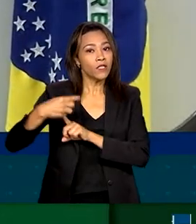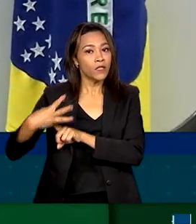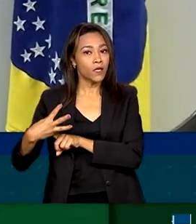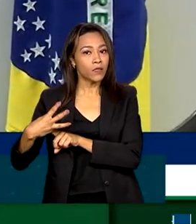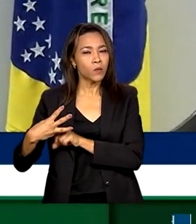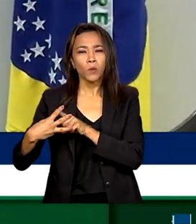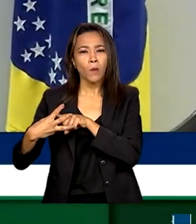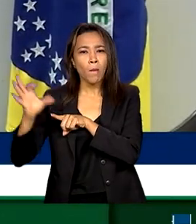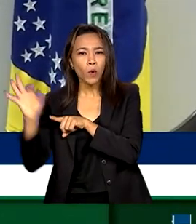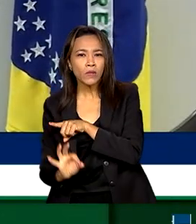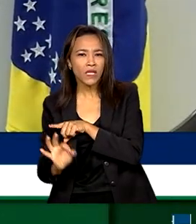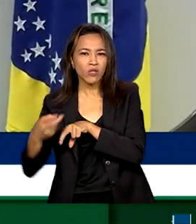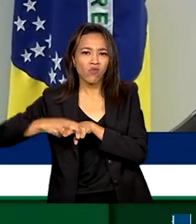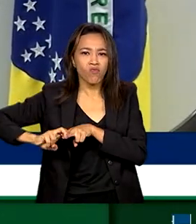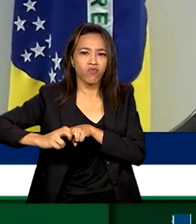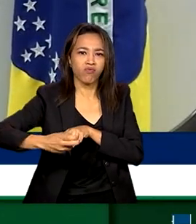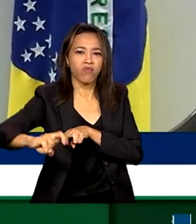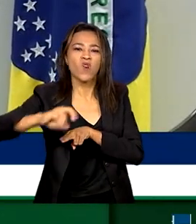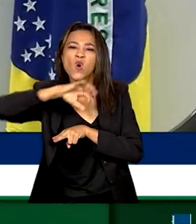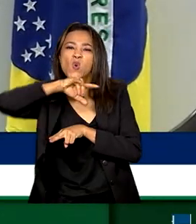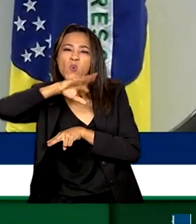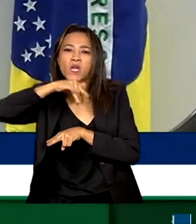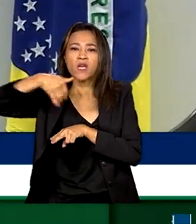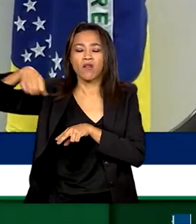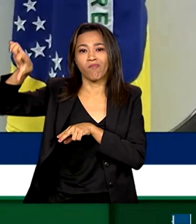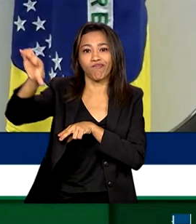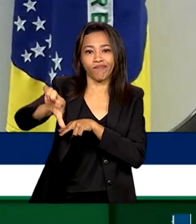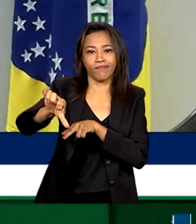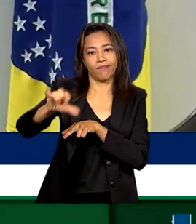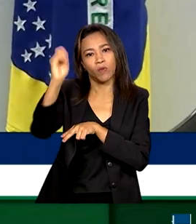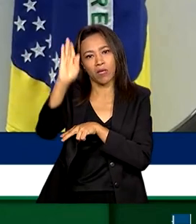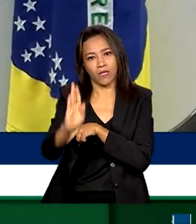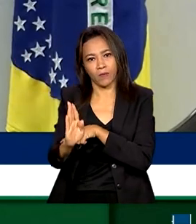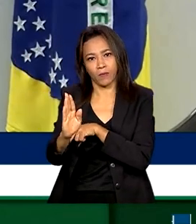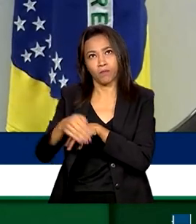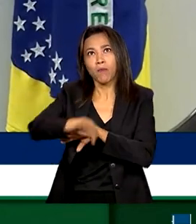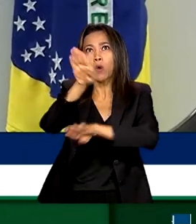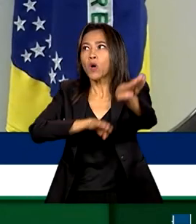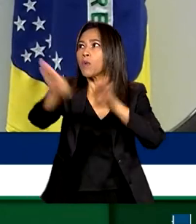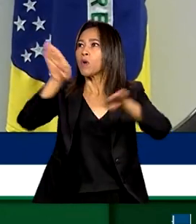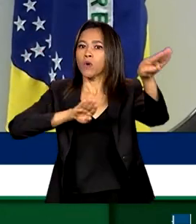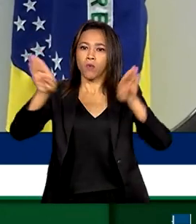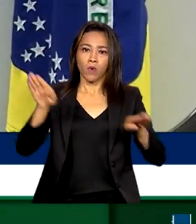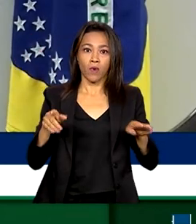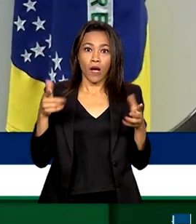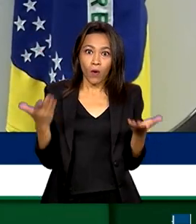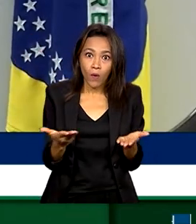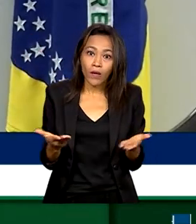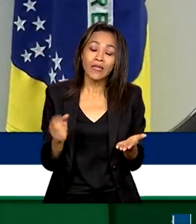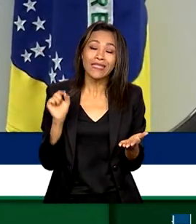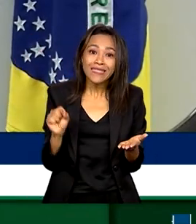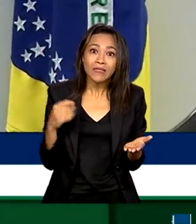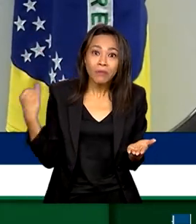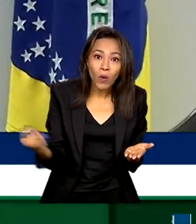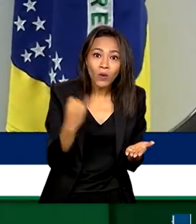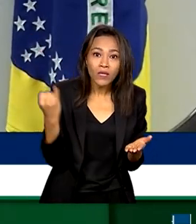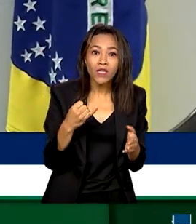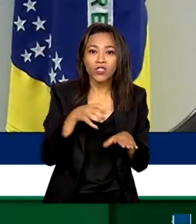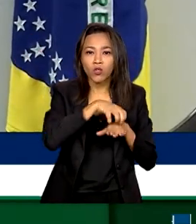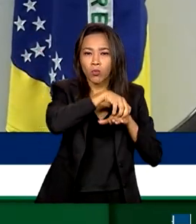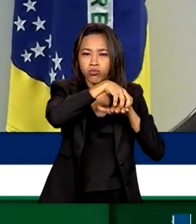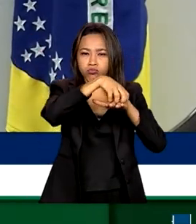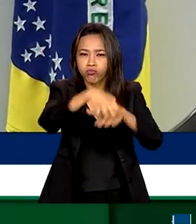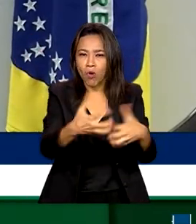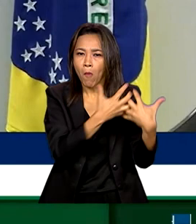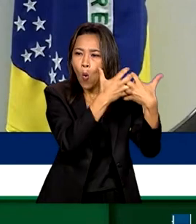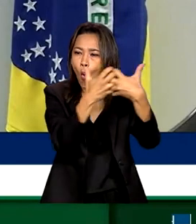considerada ruim ou péssima no Brasil. E quando essa malha está colocada num corredor importante, todos os senhores aqui